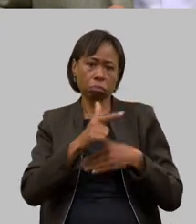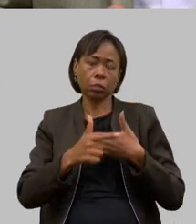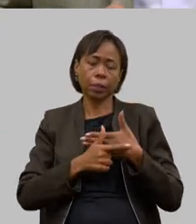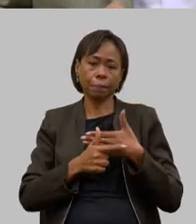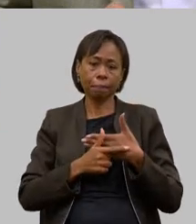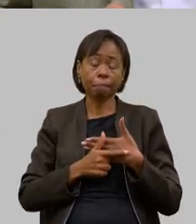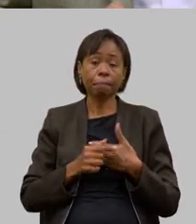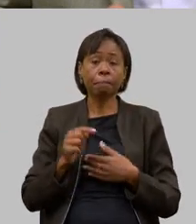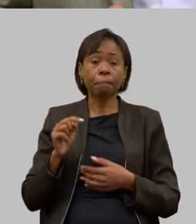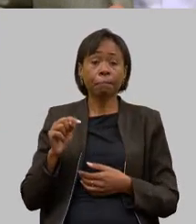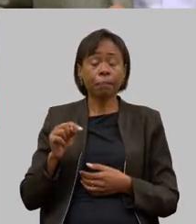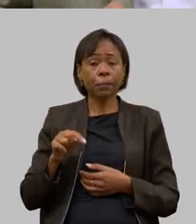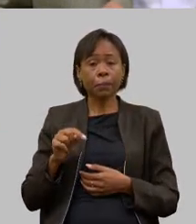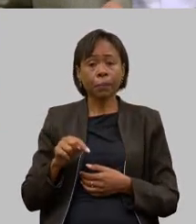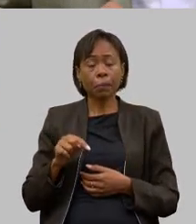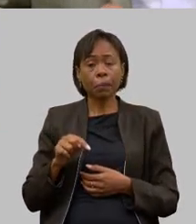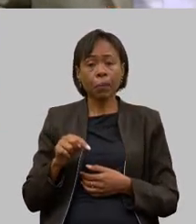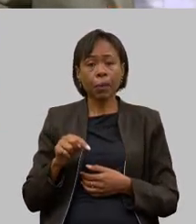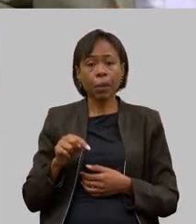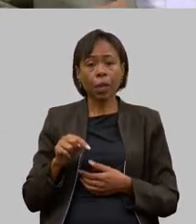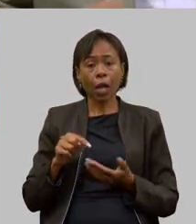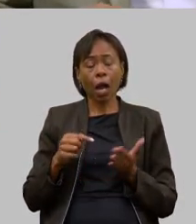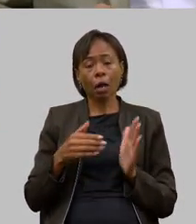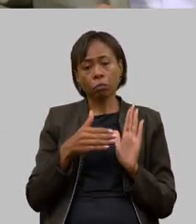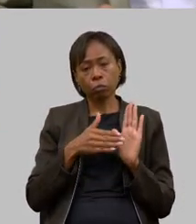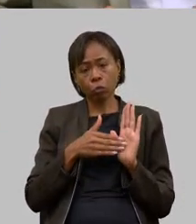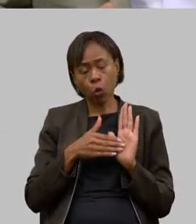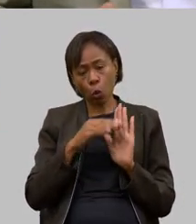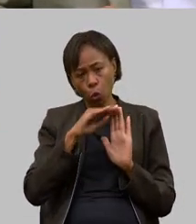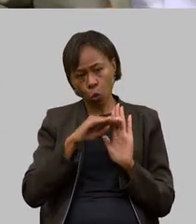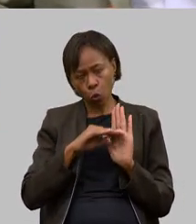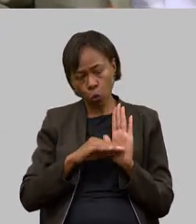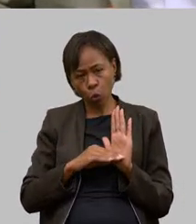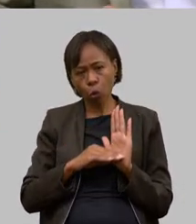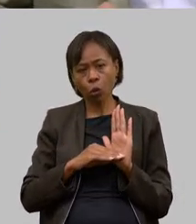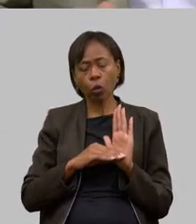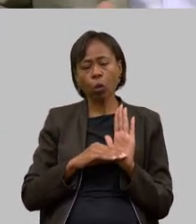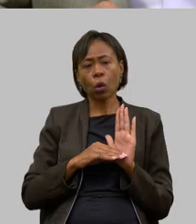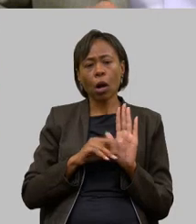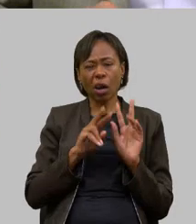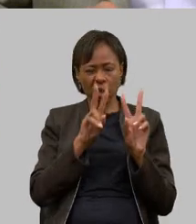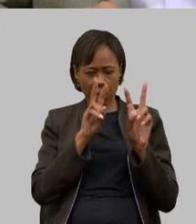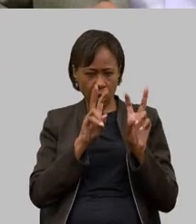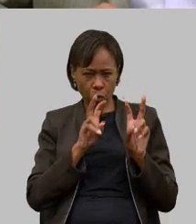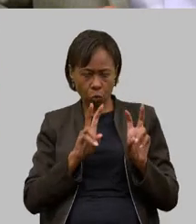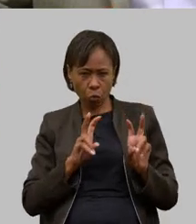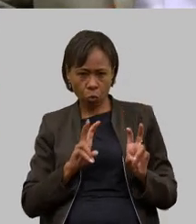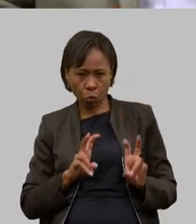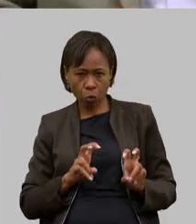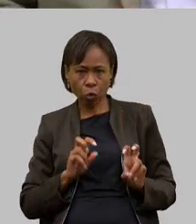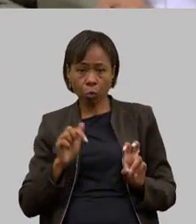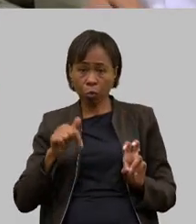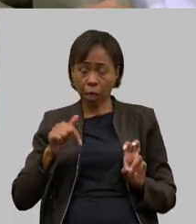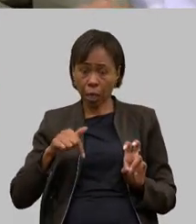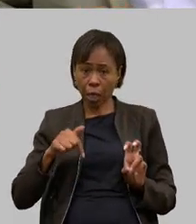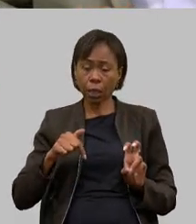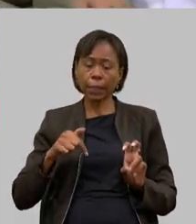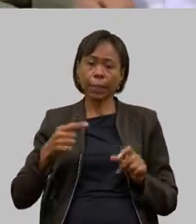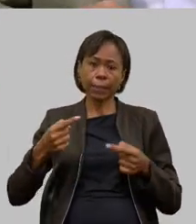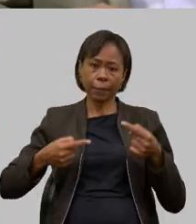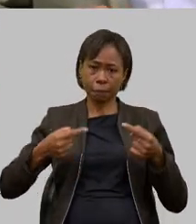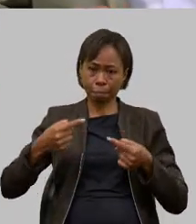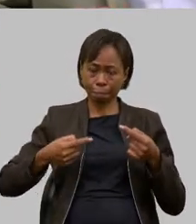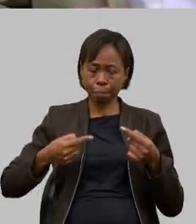colocamos aqui como ciclo assuntos para este ciclo de prestação de